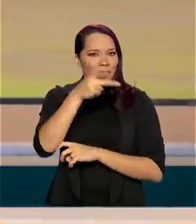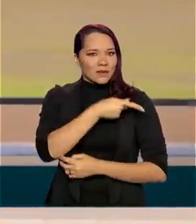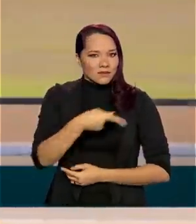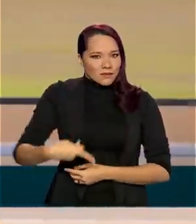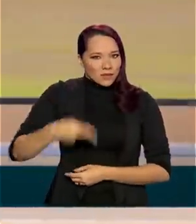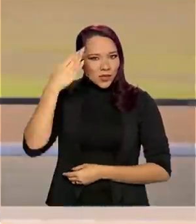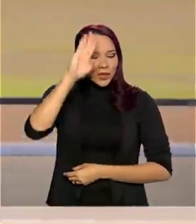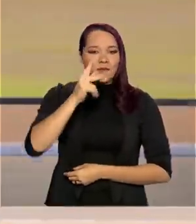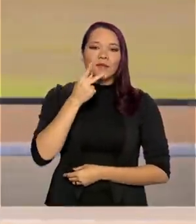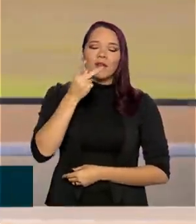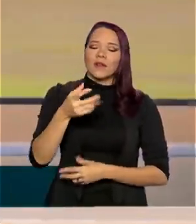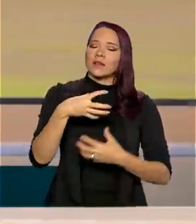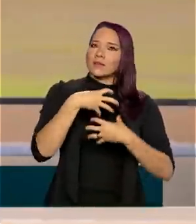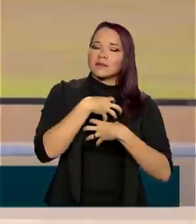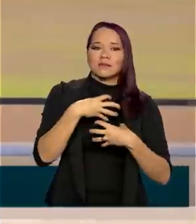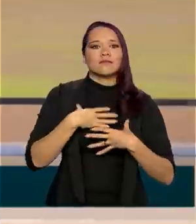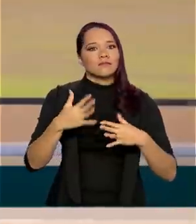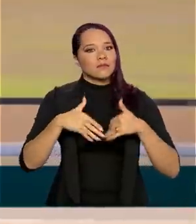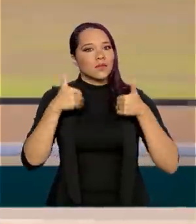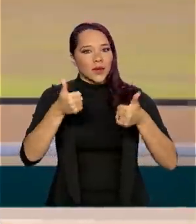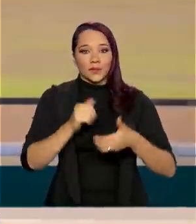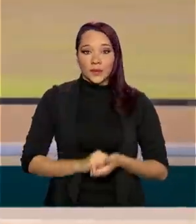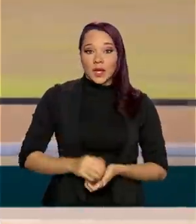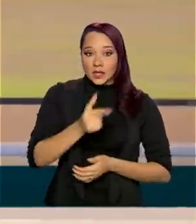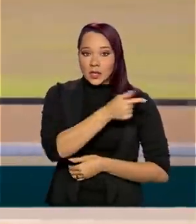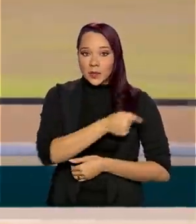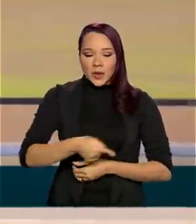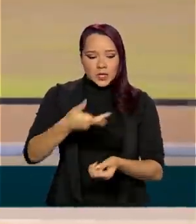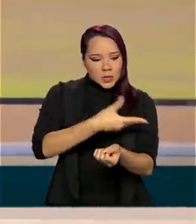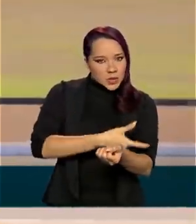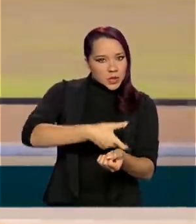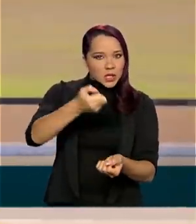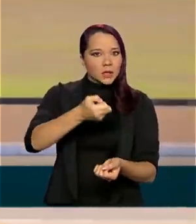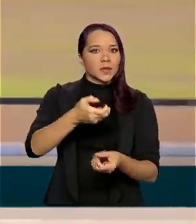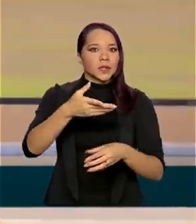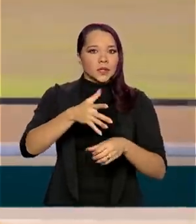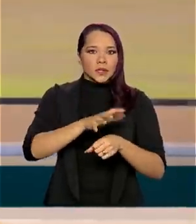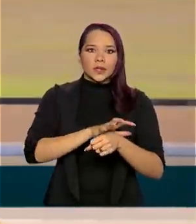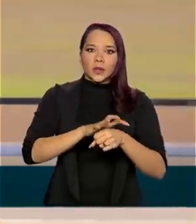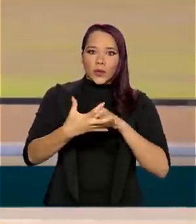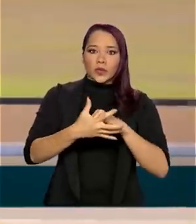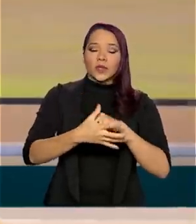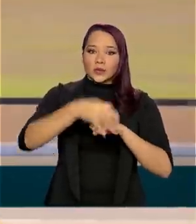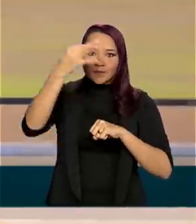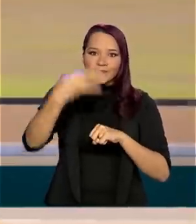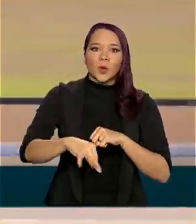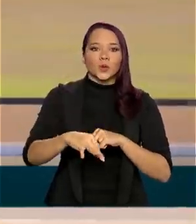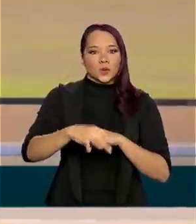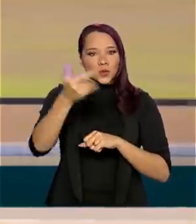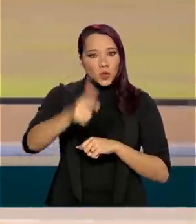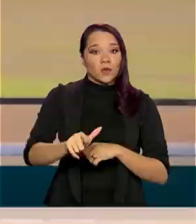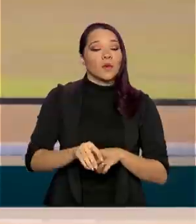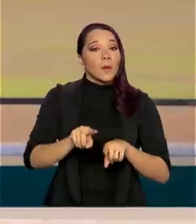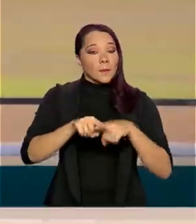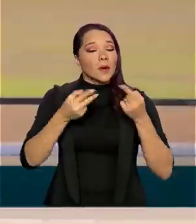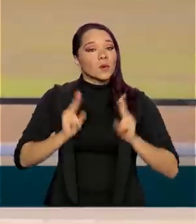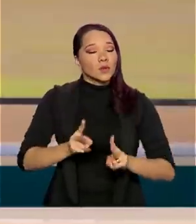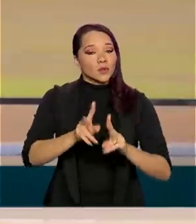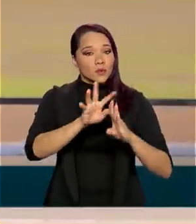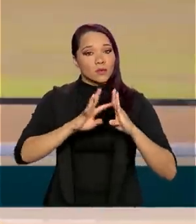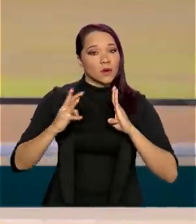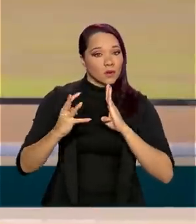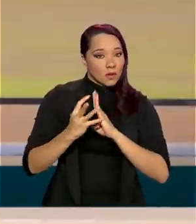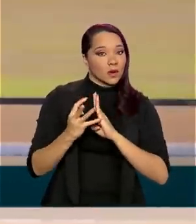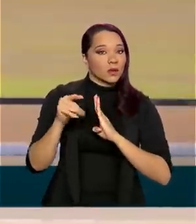que se sente muito bem. Ele esta semana testou novamente para o Covid, o resultado deu positivo, mas ele segue aqui no Palácio da